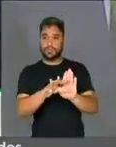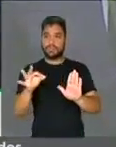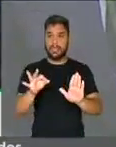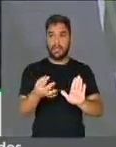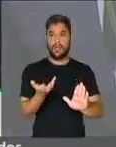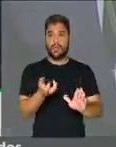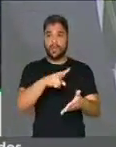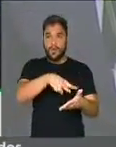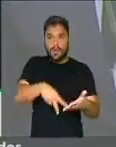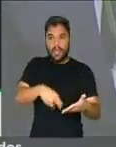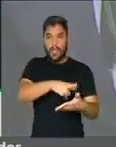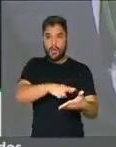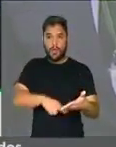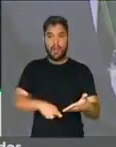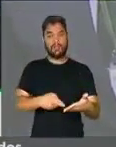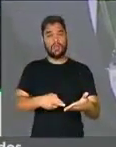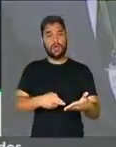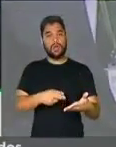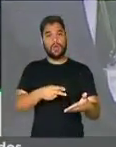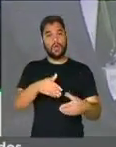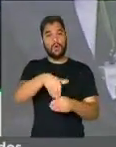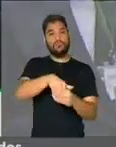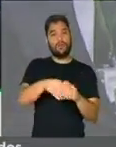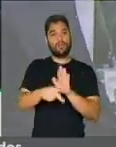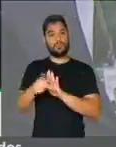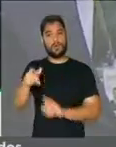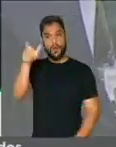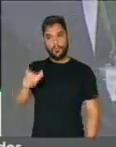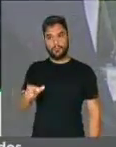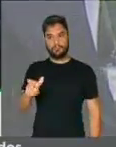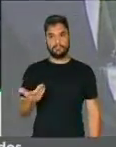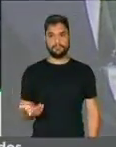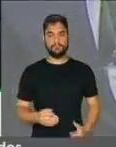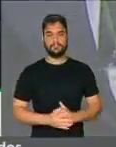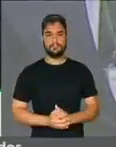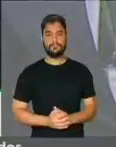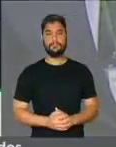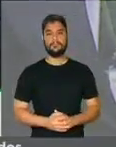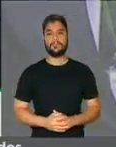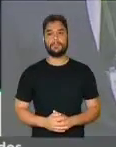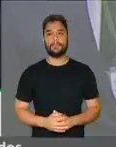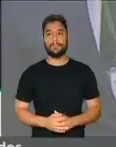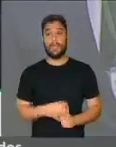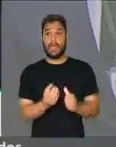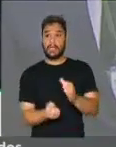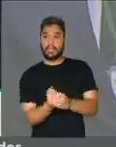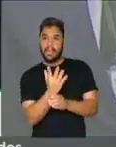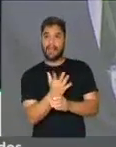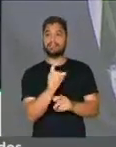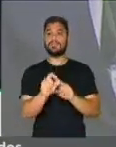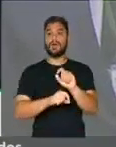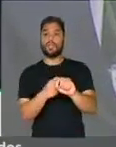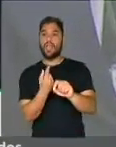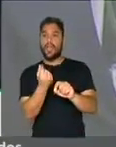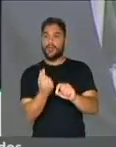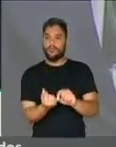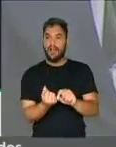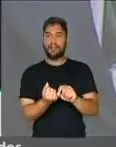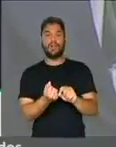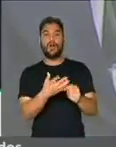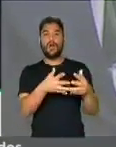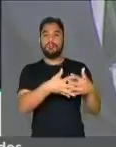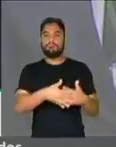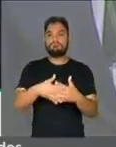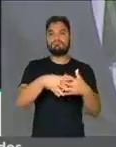relator. Diante de amplo acordo conduzido para aprovação do marco regulatório de transporte rodoviário de